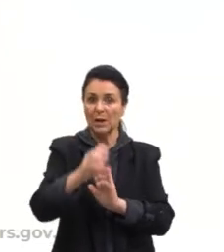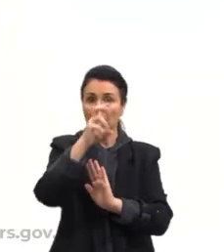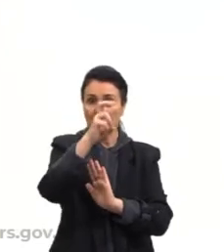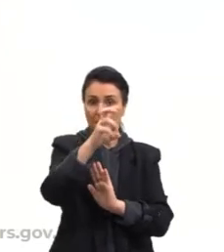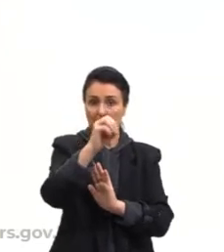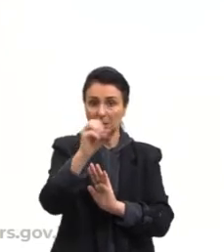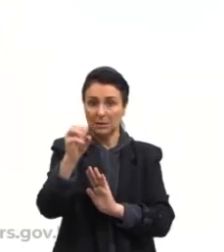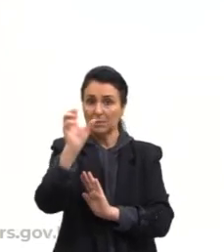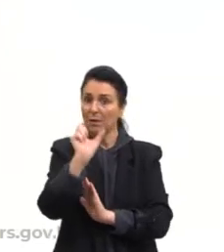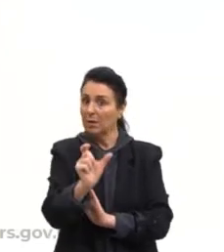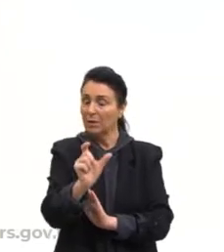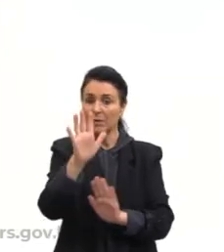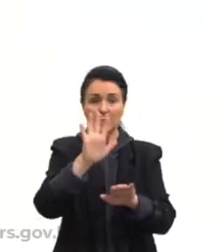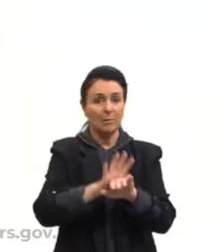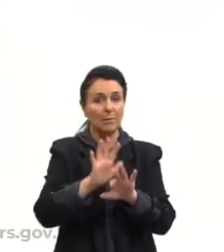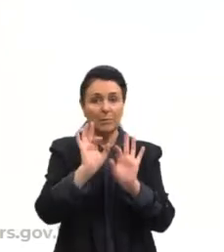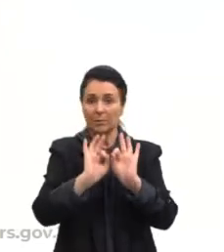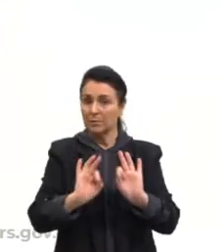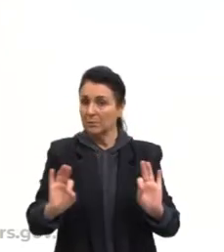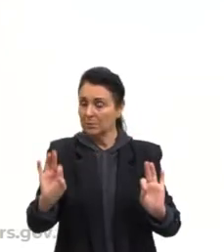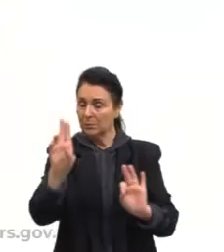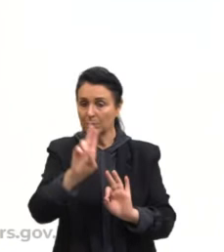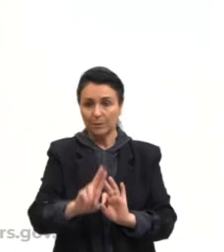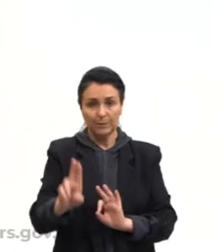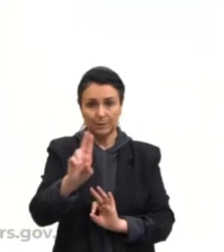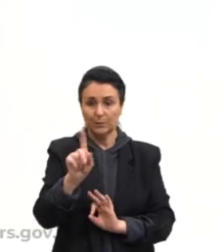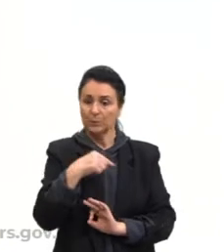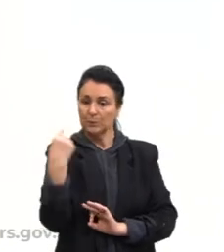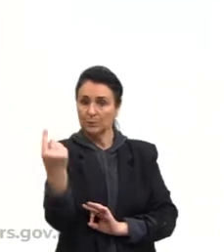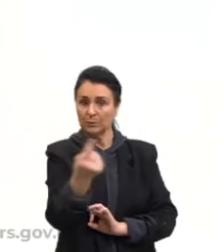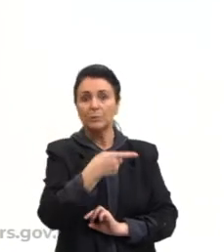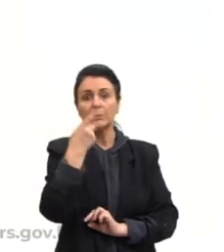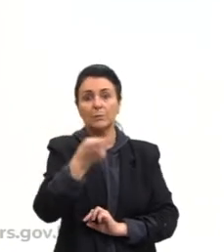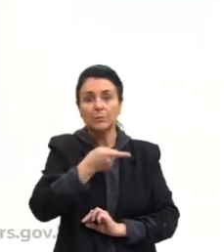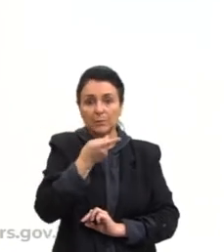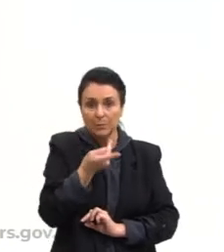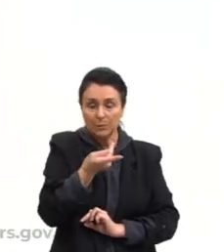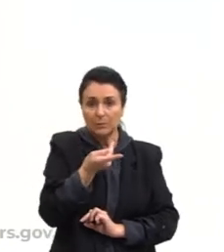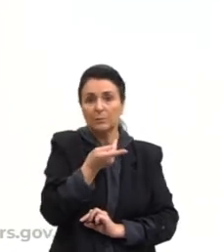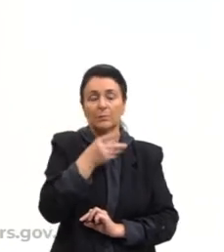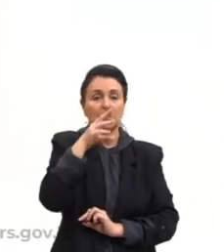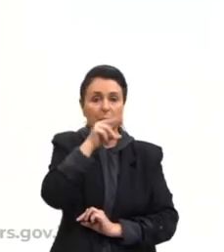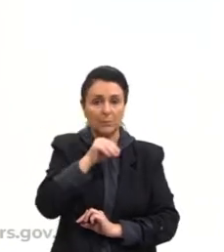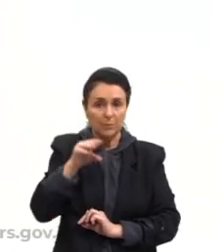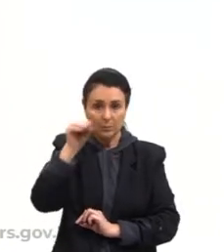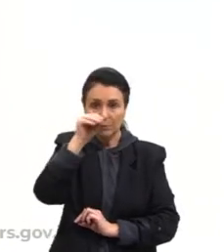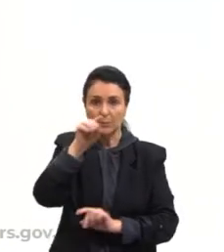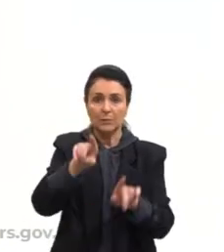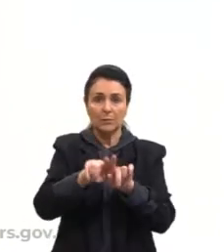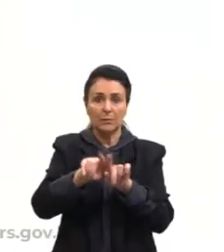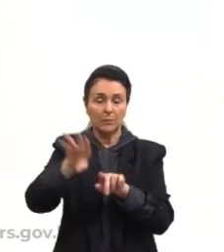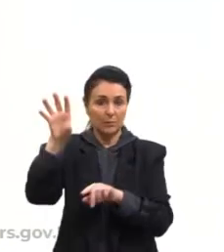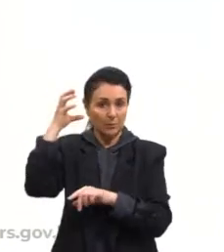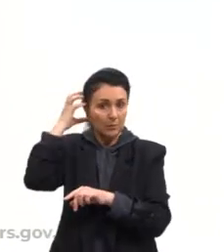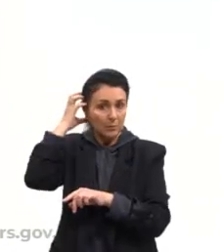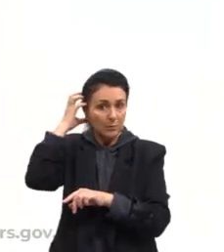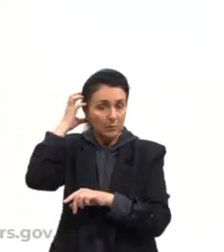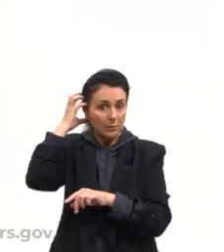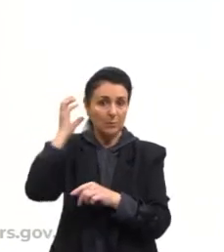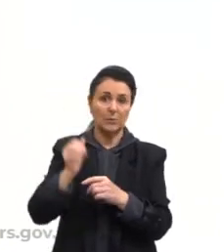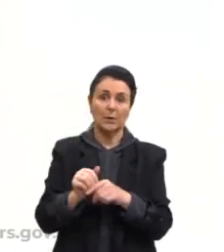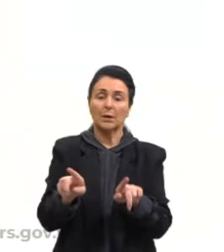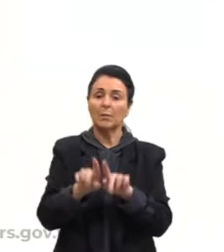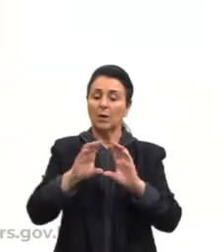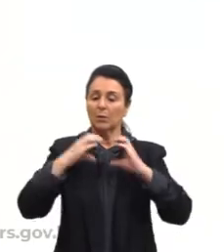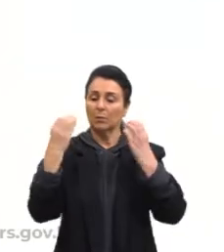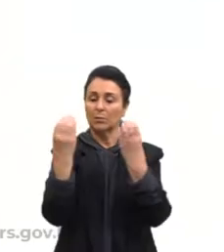O eu quero dizer? Nós falantes, nós falantes e ouvintes também, ok? Comunidade